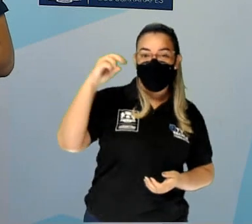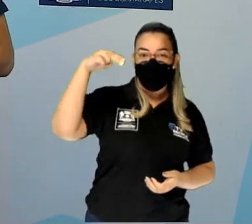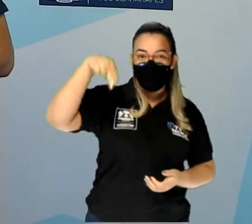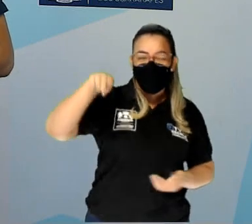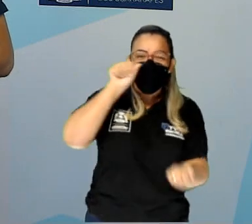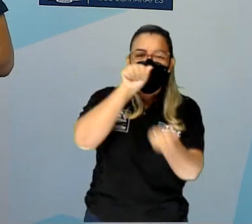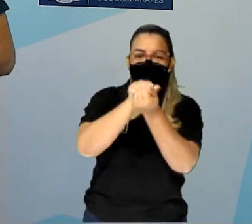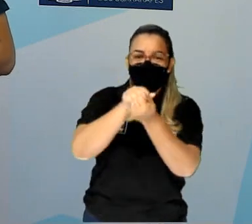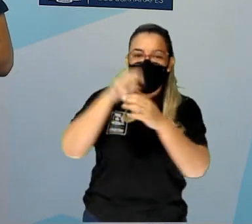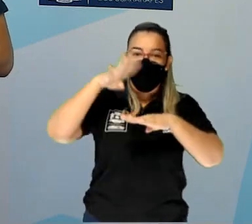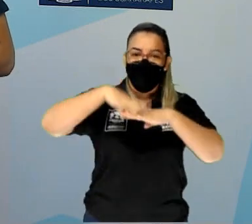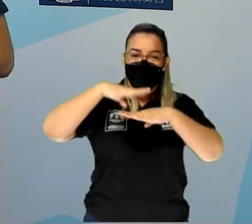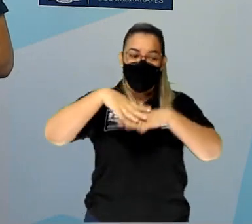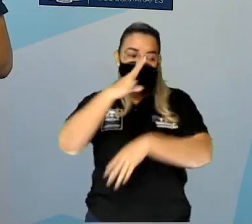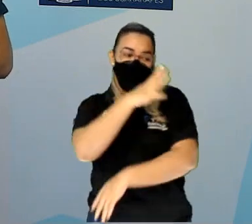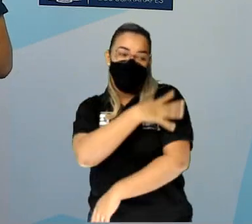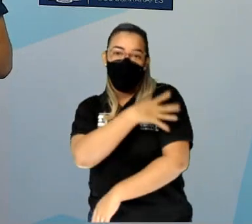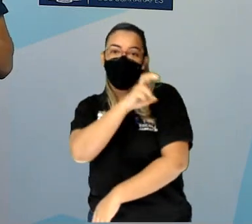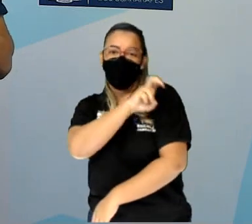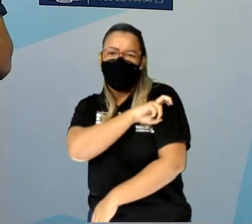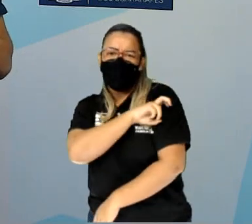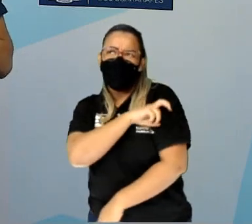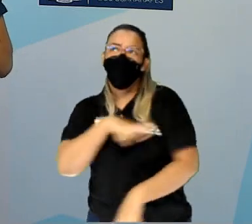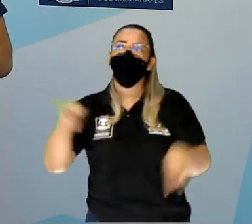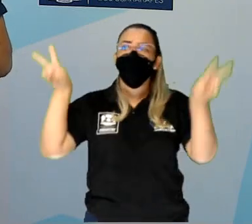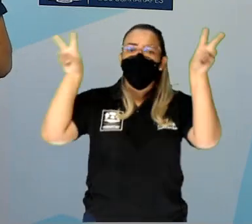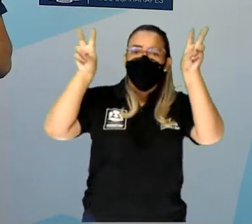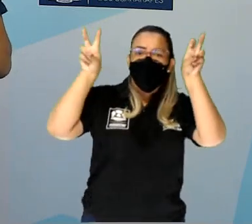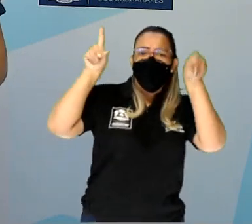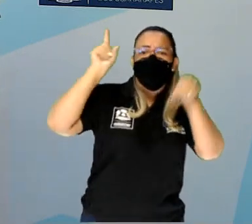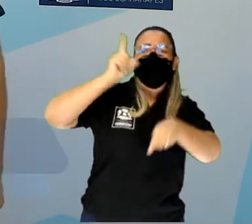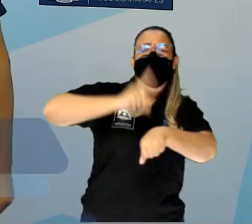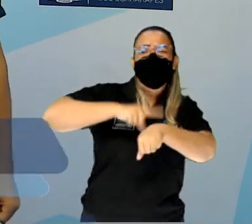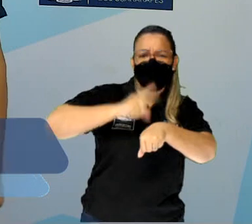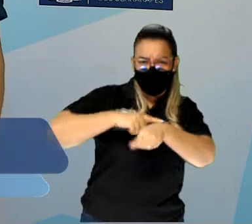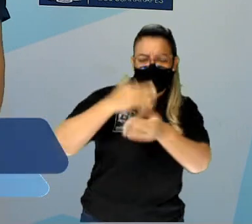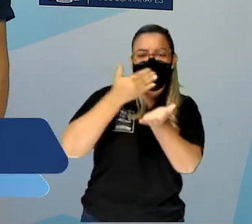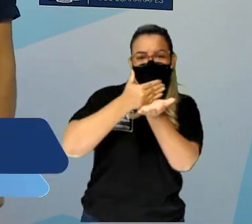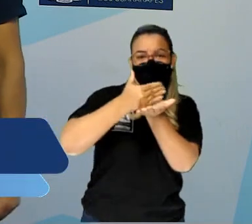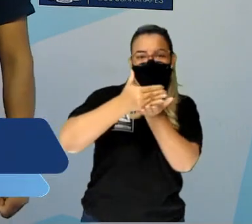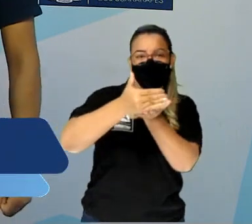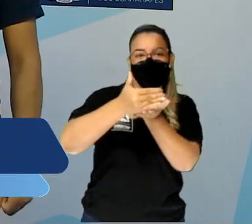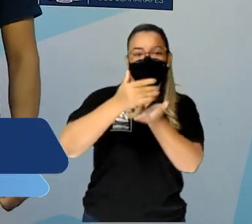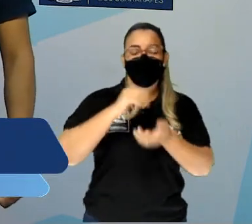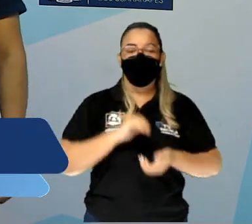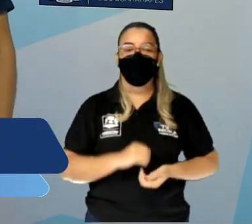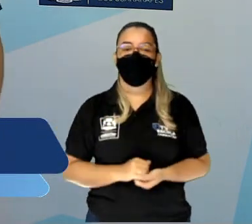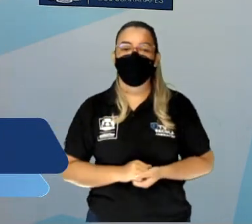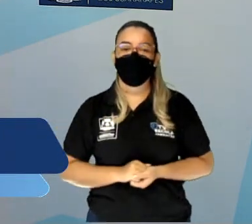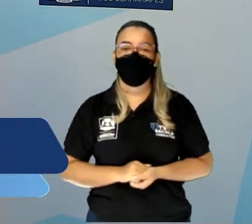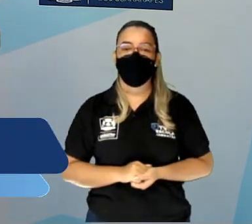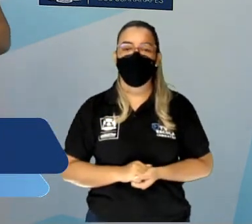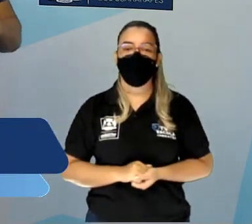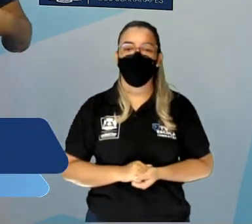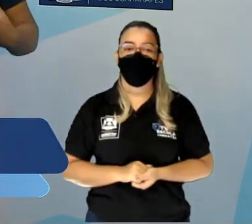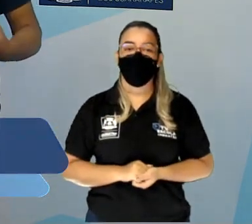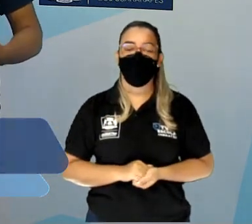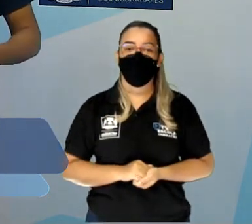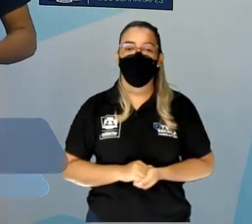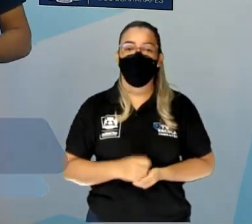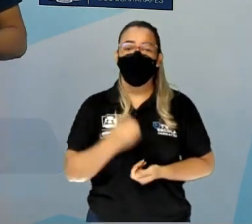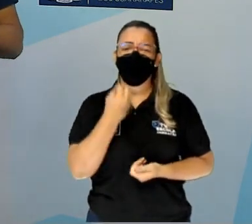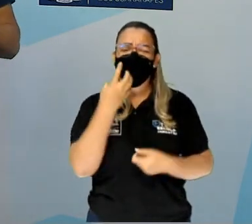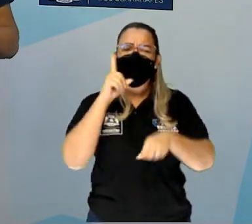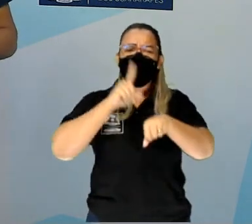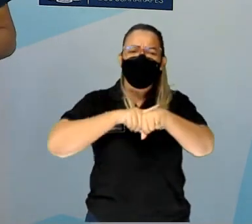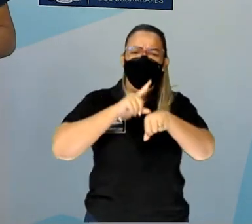quarto e quinto ano. O tema da aula de hoje é medidas de tempo. Vamos começar? Bom, as medidas de tempo